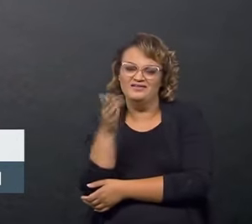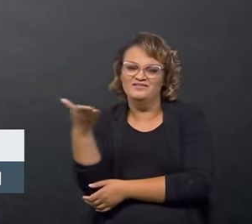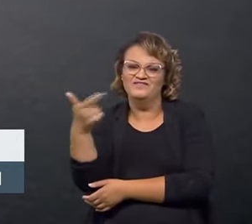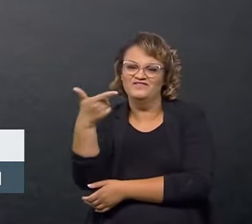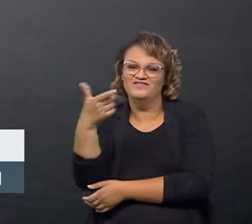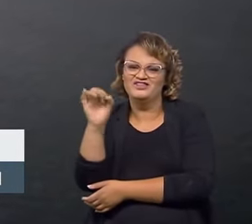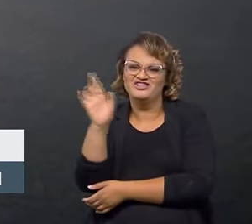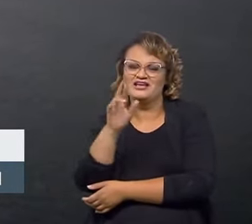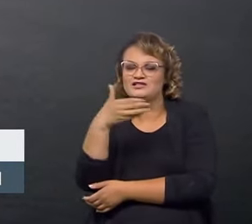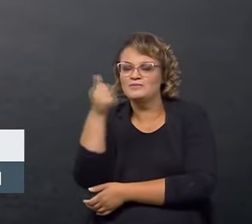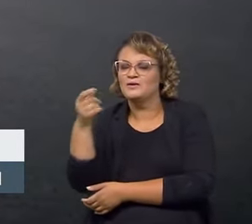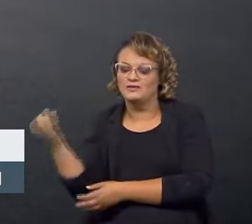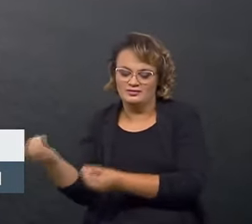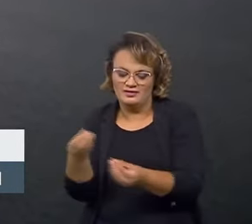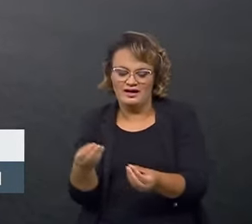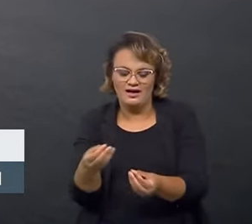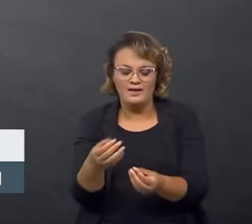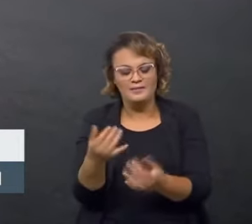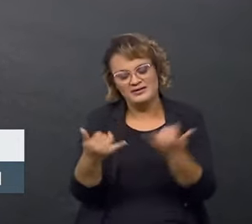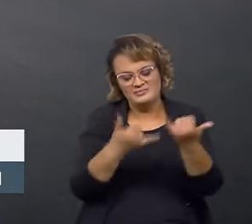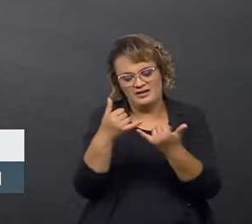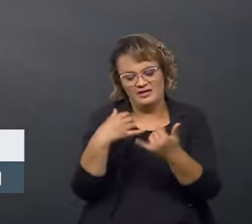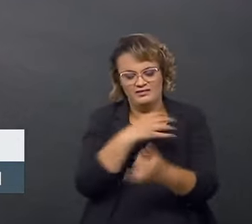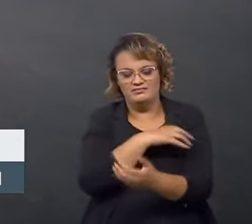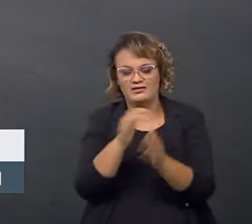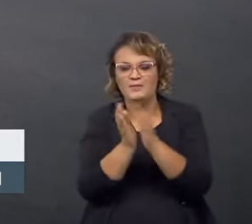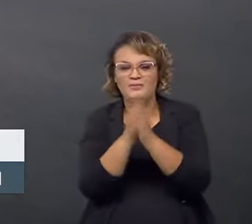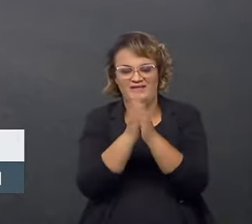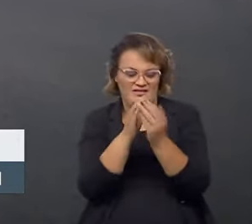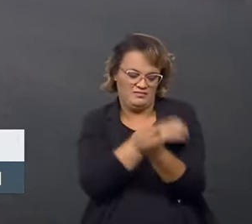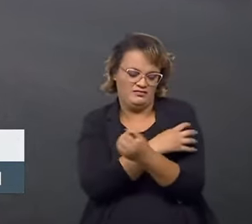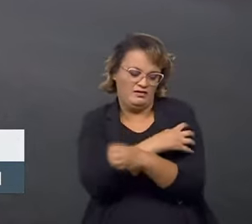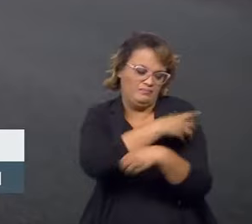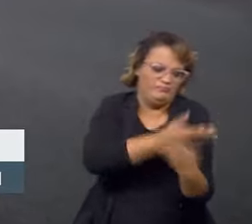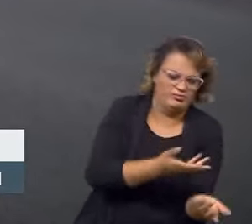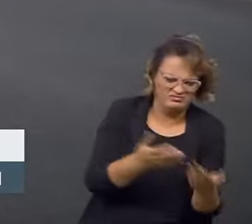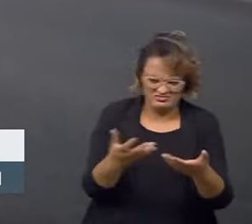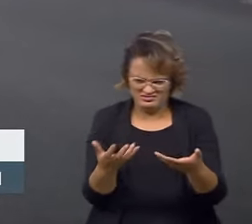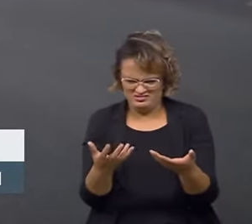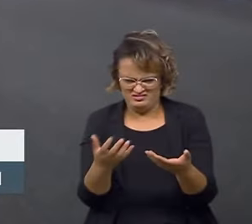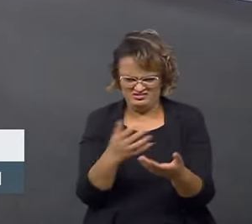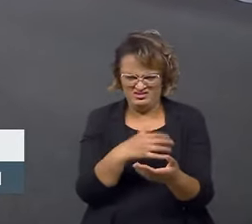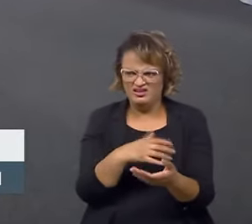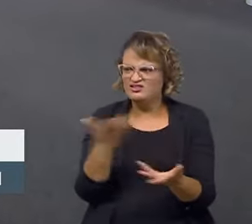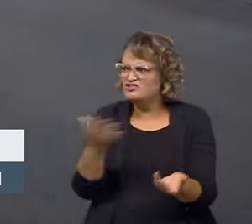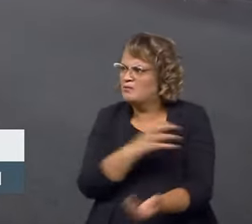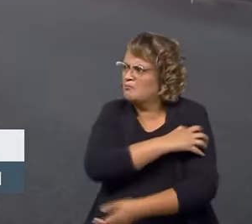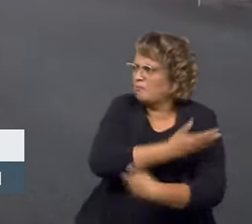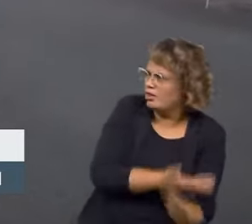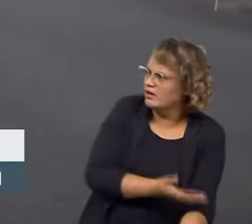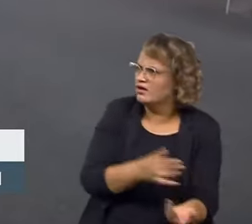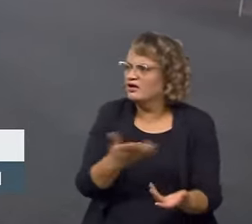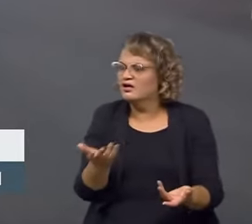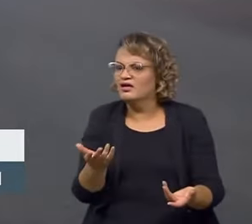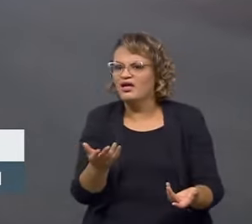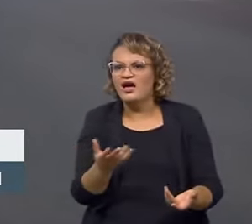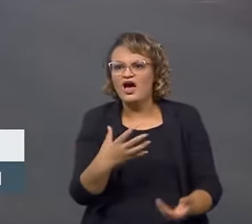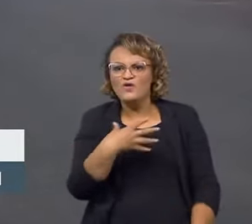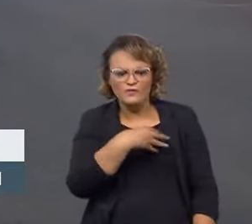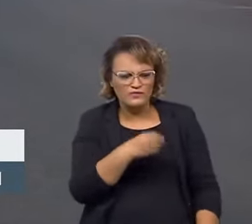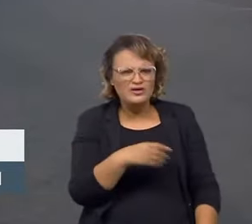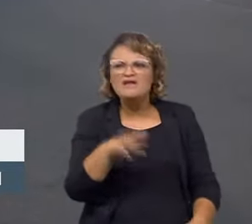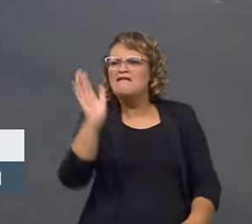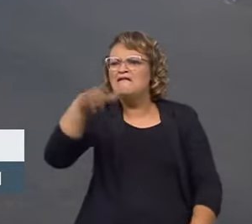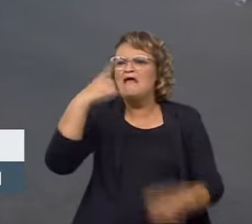20 reais. Aí, na primeira semana, solta o braço. Você acabou de dar esse presente para o seu filho e você sabe como um filho fica